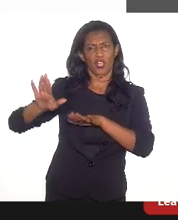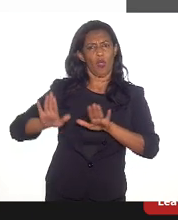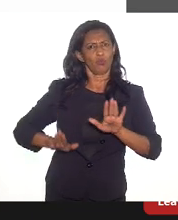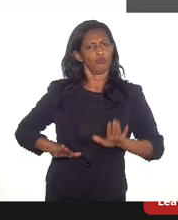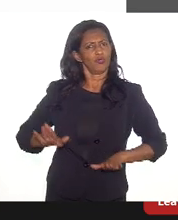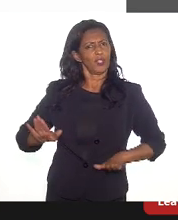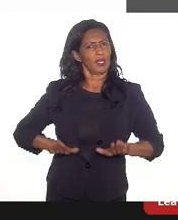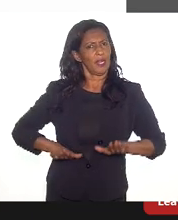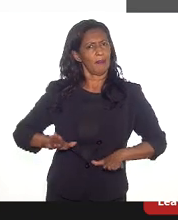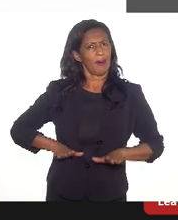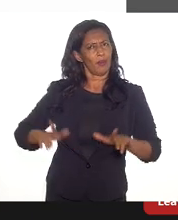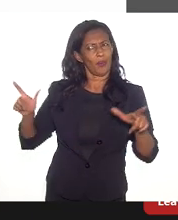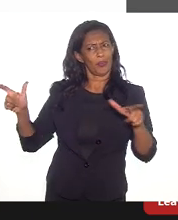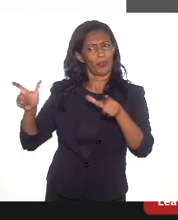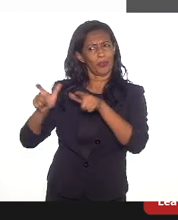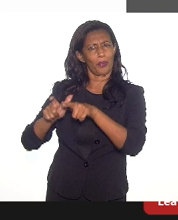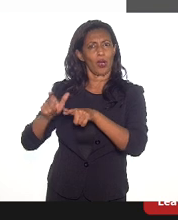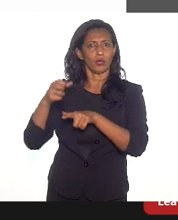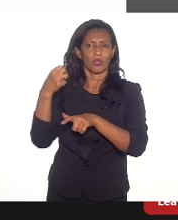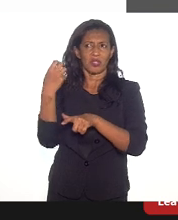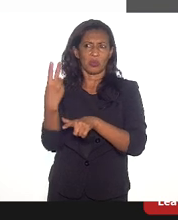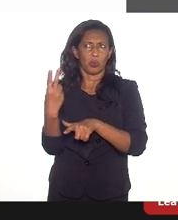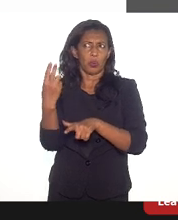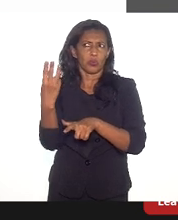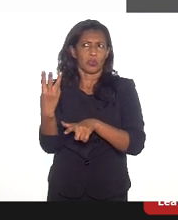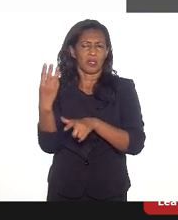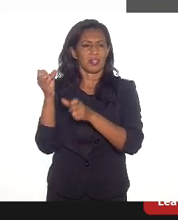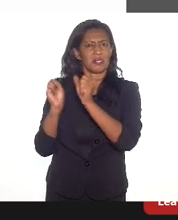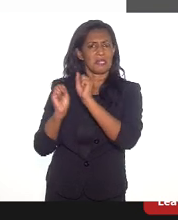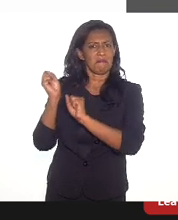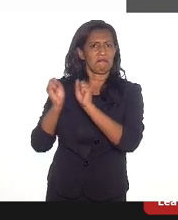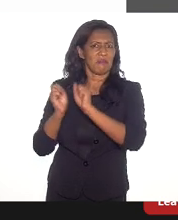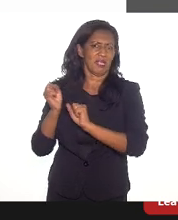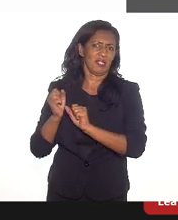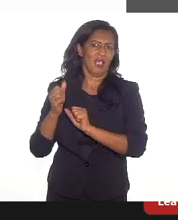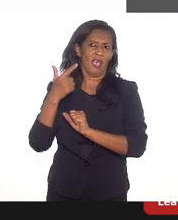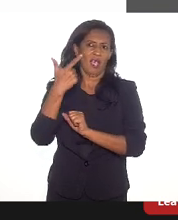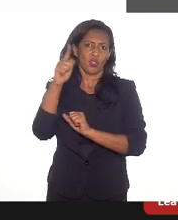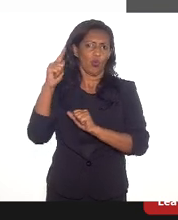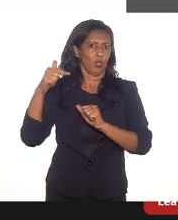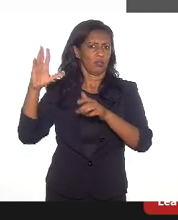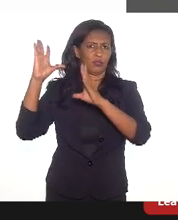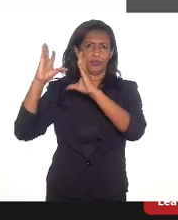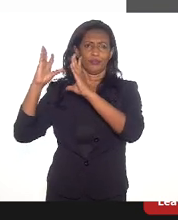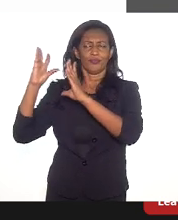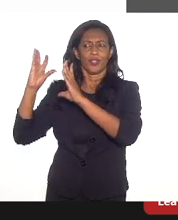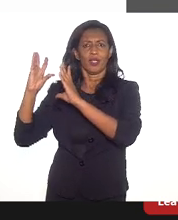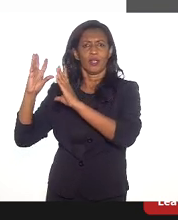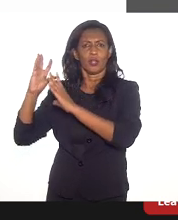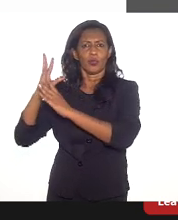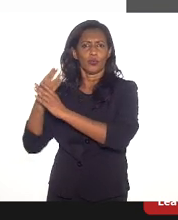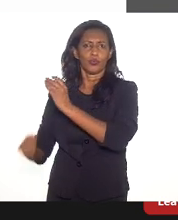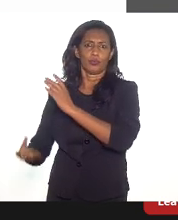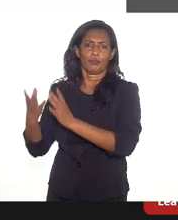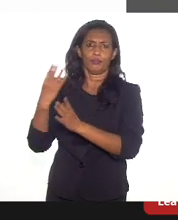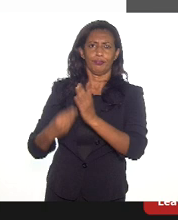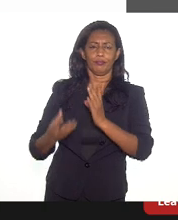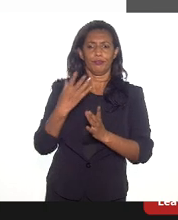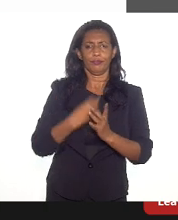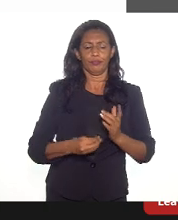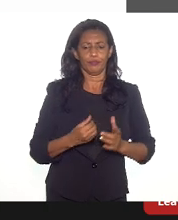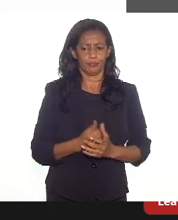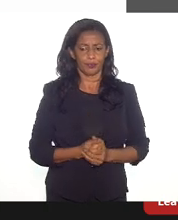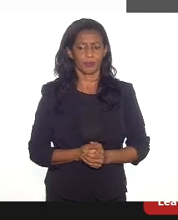-Paguá, hoje nós temos duas ou três grandes empresas lá, as outras foram embora basicamente para Anápolis em